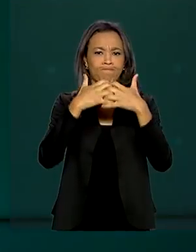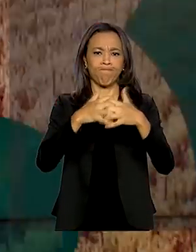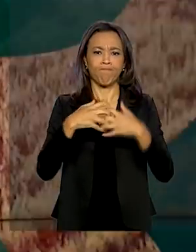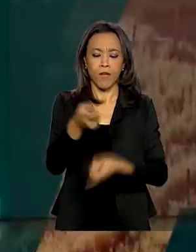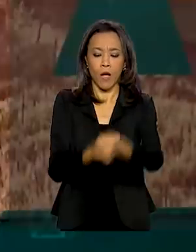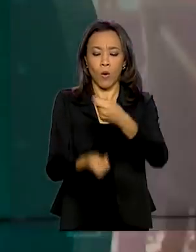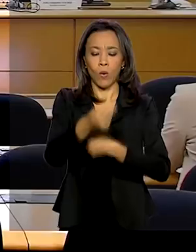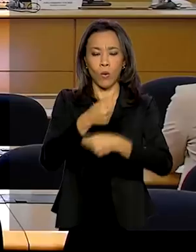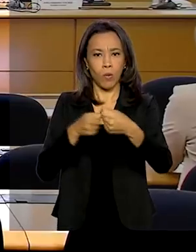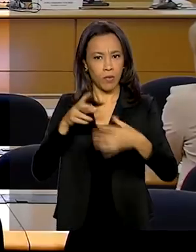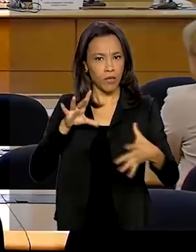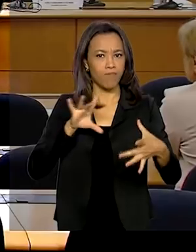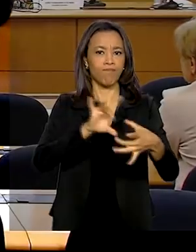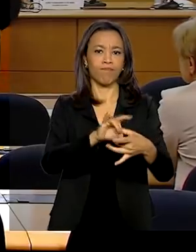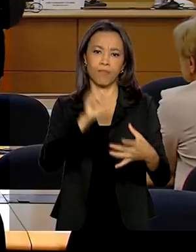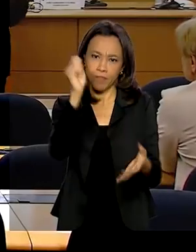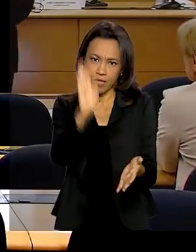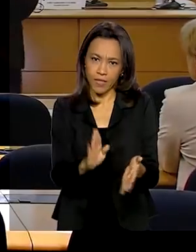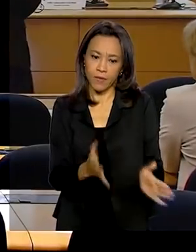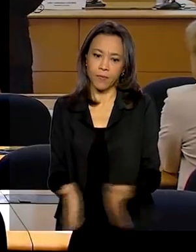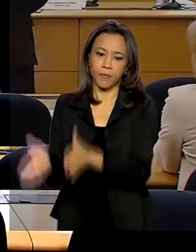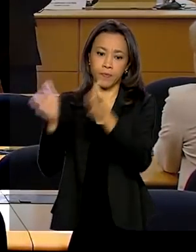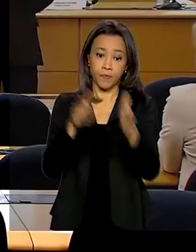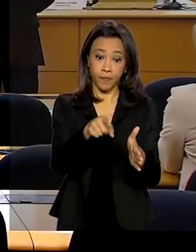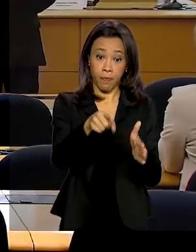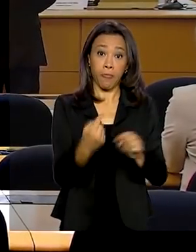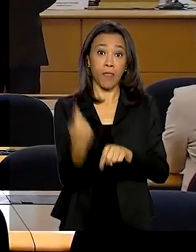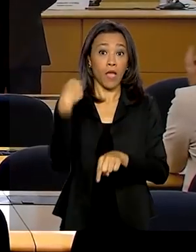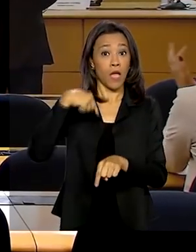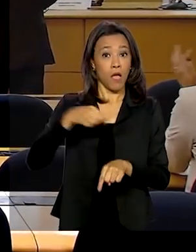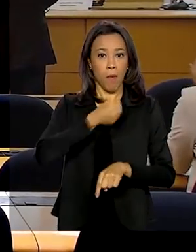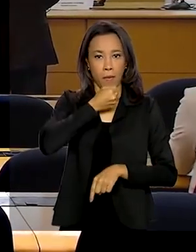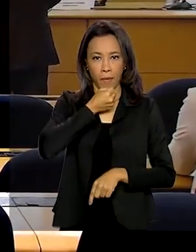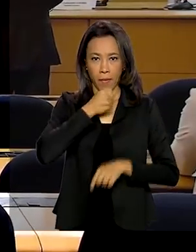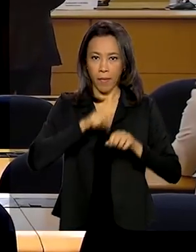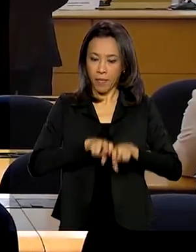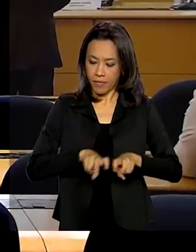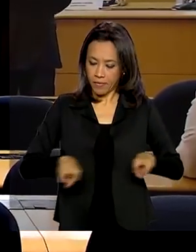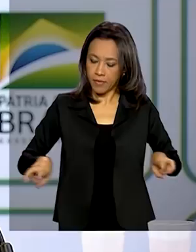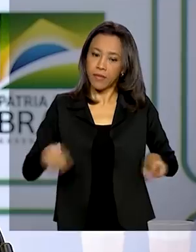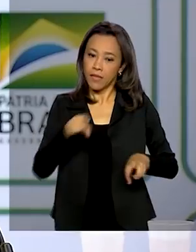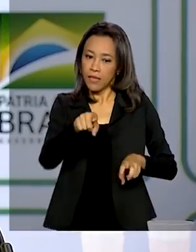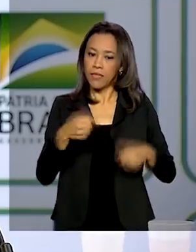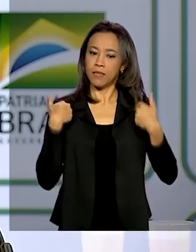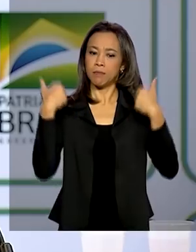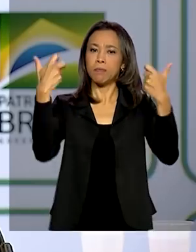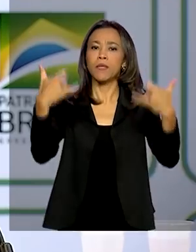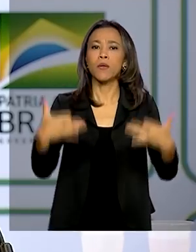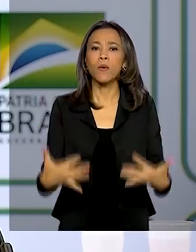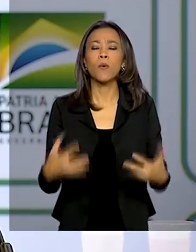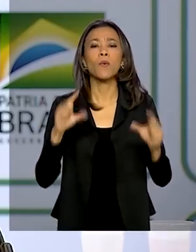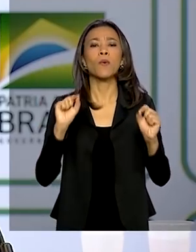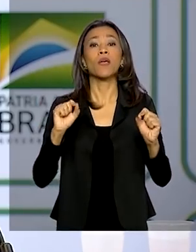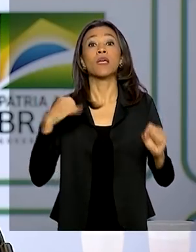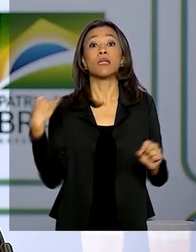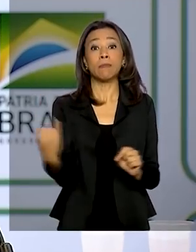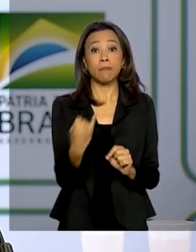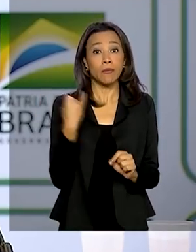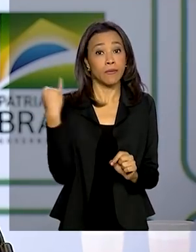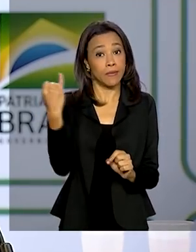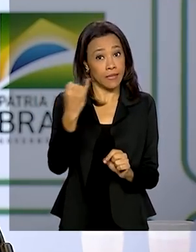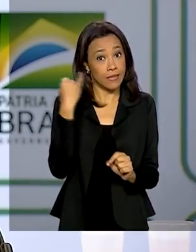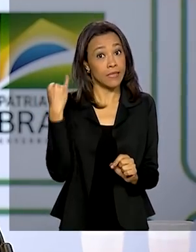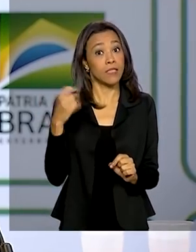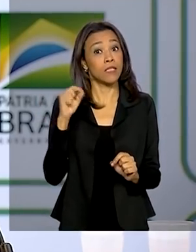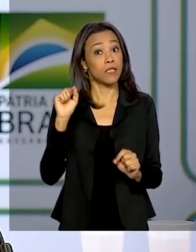país. Em coletiva, nesta quarta-feira, o ministro Luiz Henrique Mandetta explicou a necessidade de uma